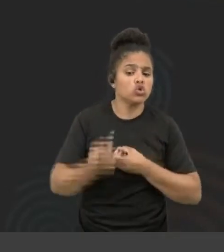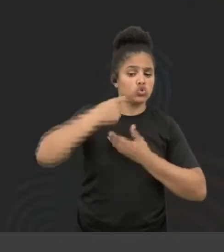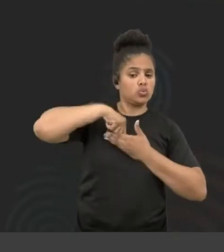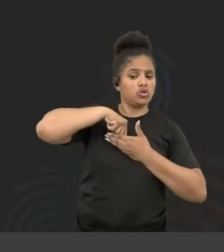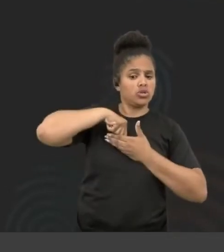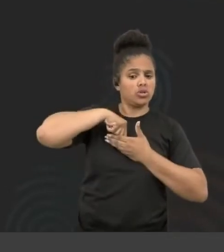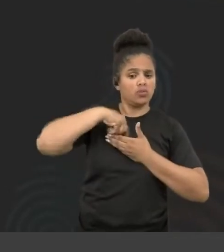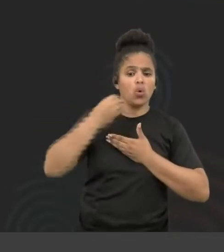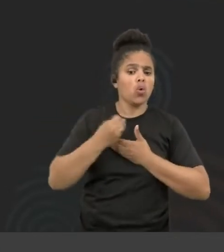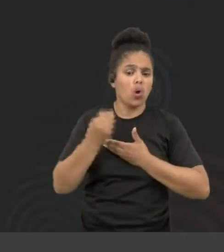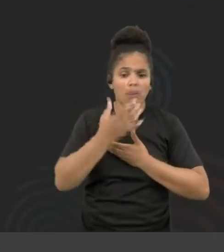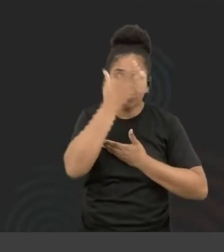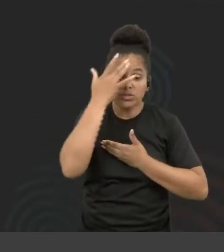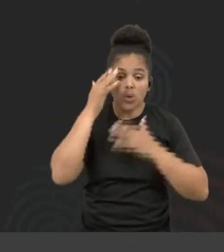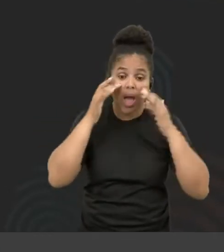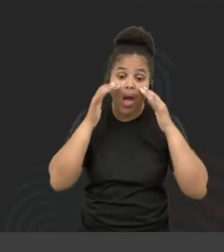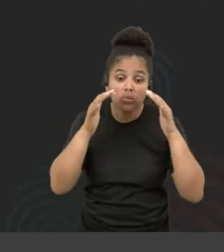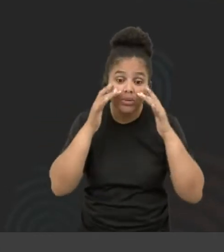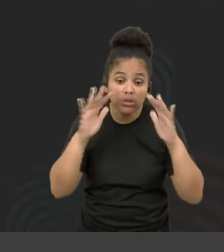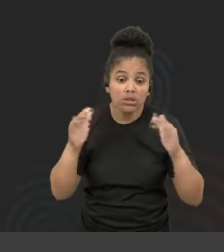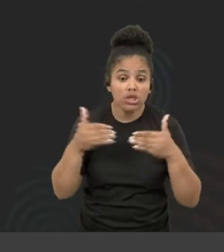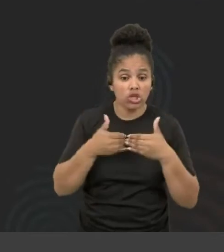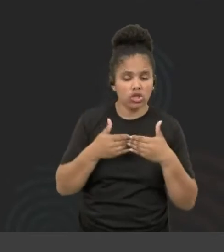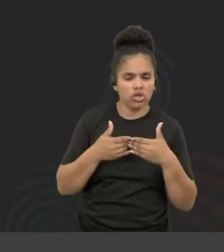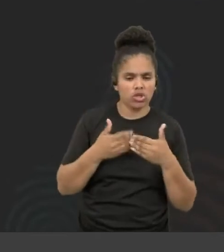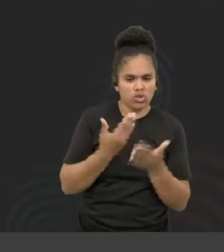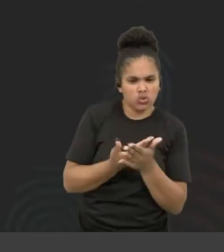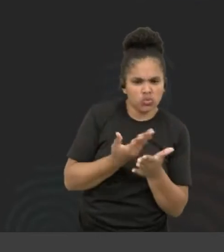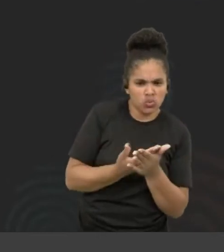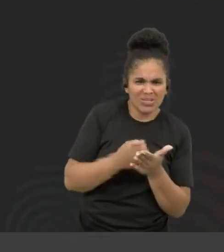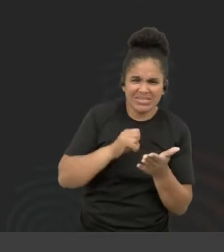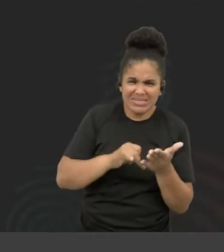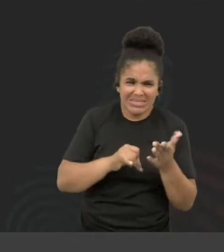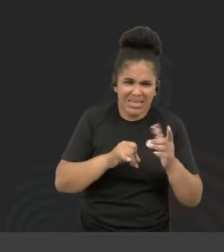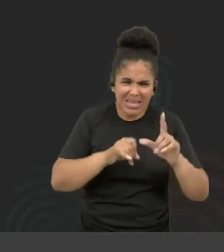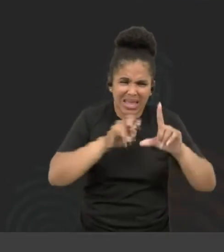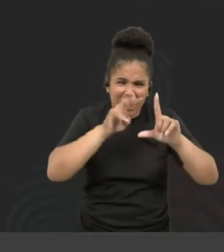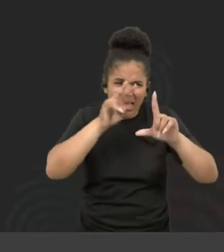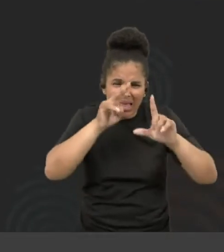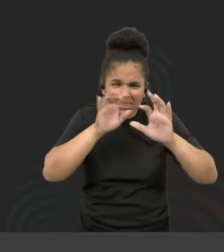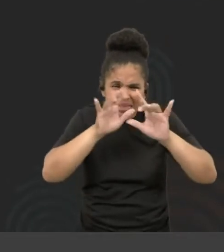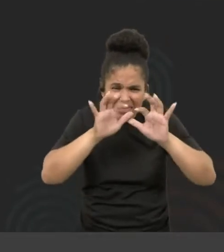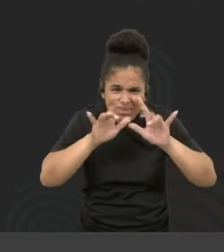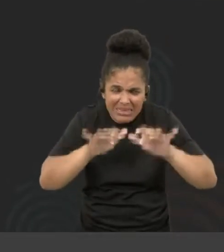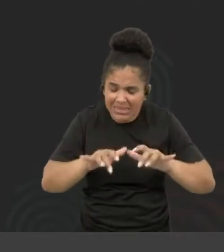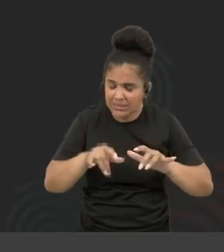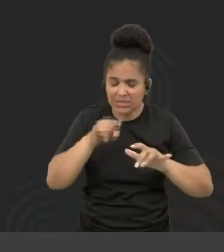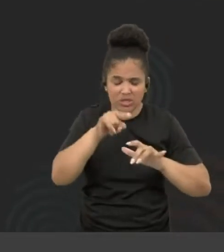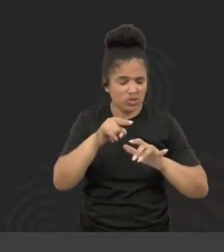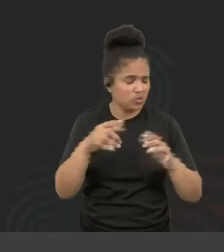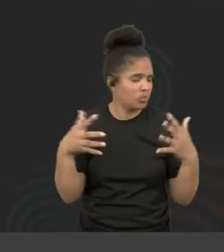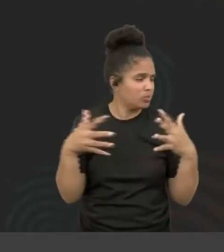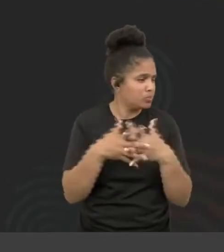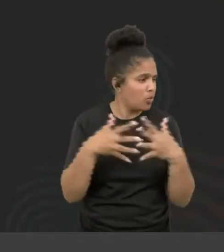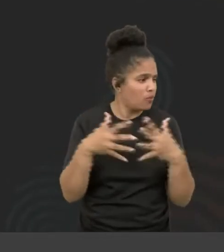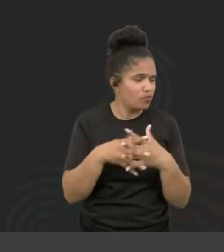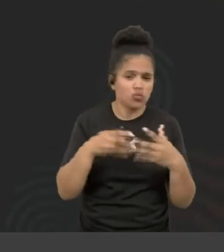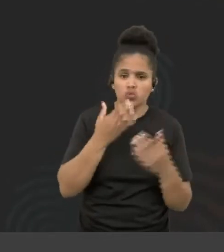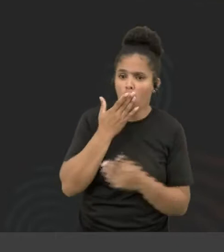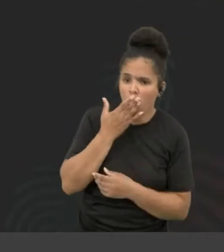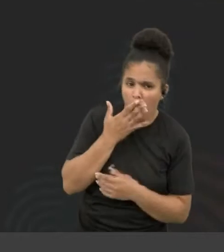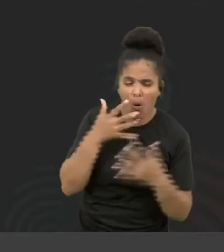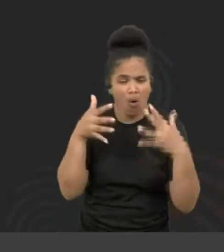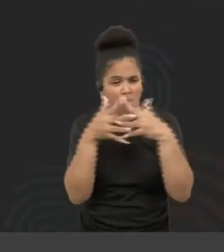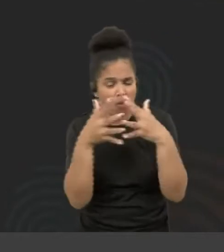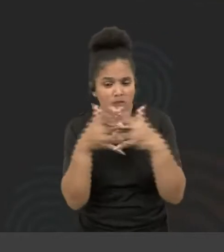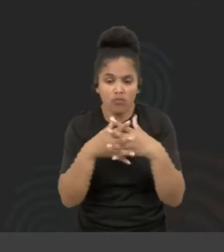pessoa autista estuda? Se o troço está todo mal escrito e vai trazendo cores que pode trazer sensibilidade. Como